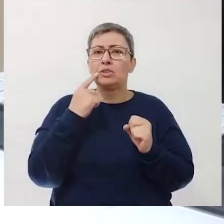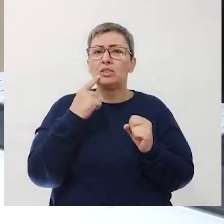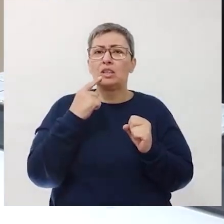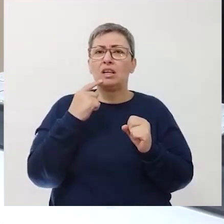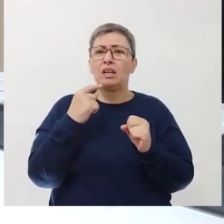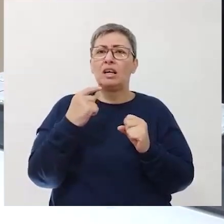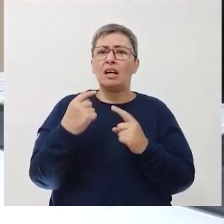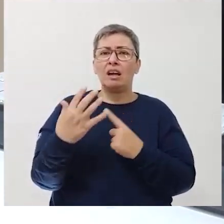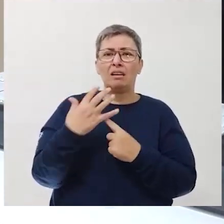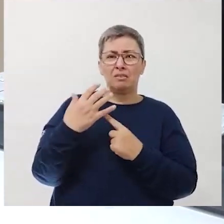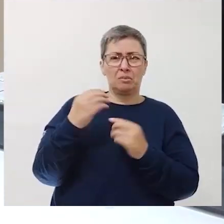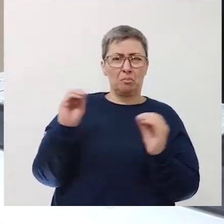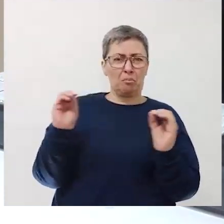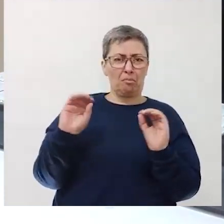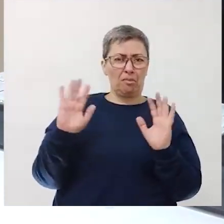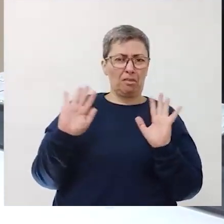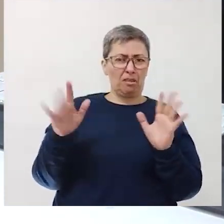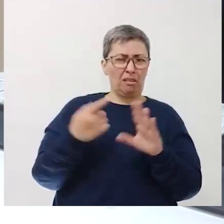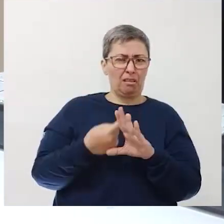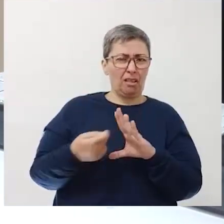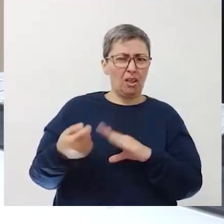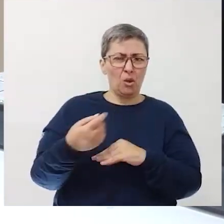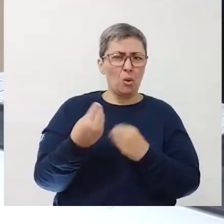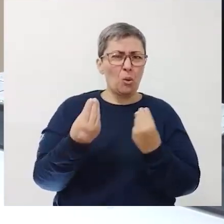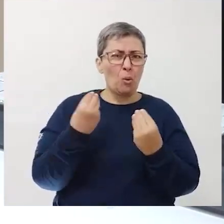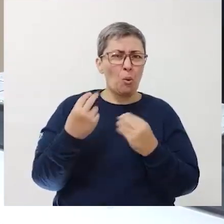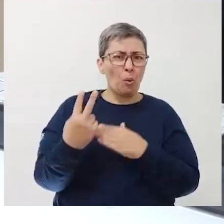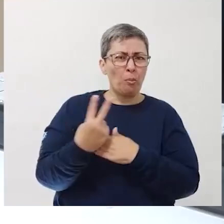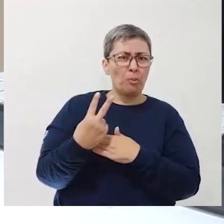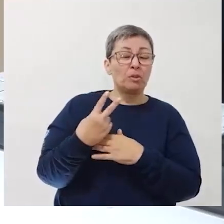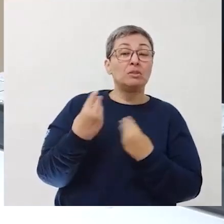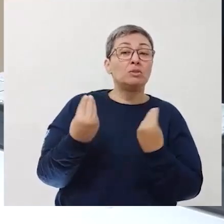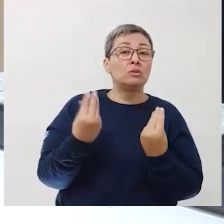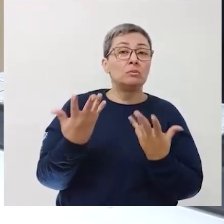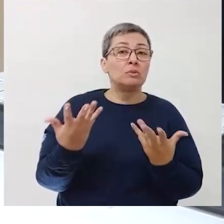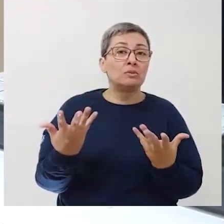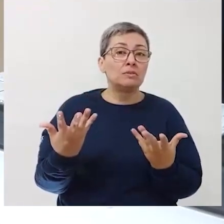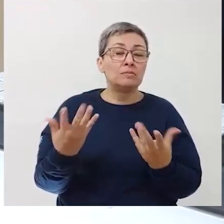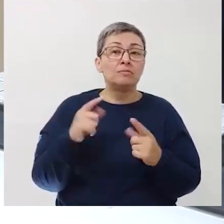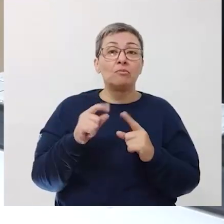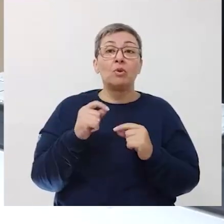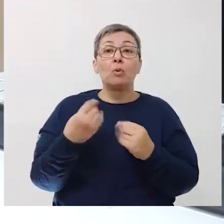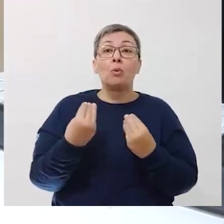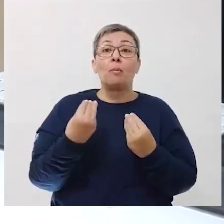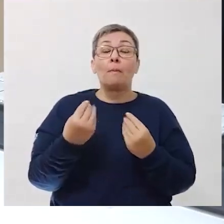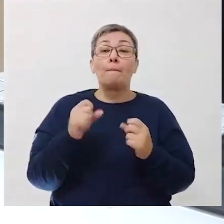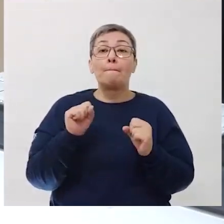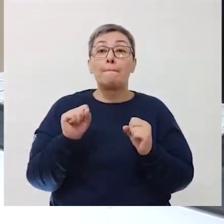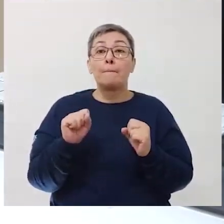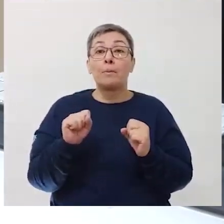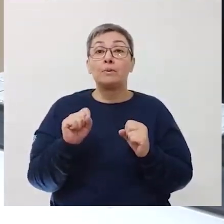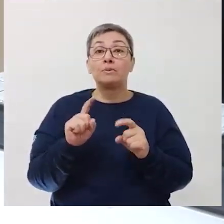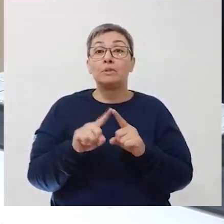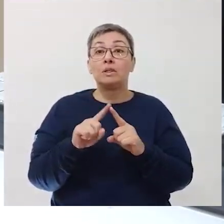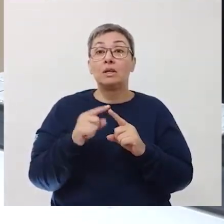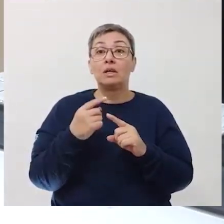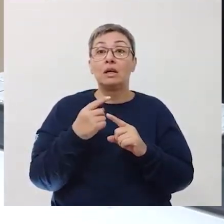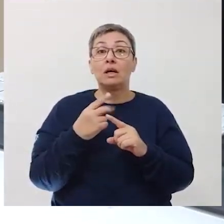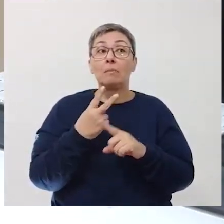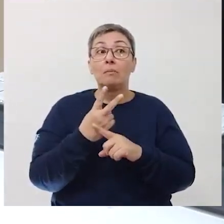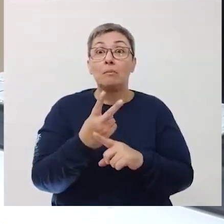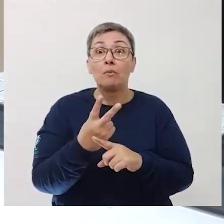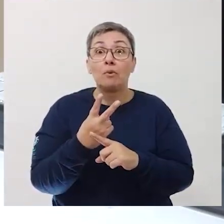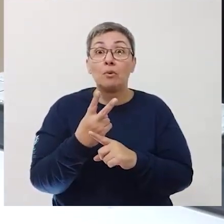não ser influenciados por essas fake news? Qual é a forma de proteção que nós temos? E qual é a forma que nós temos